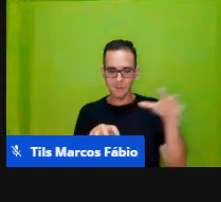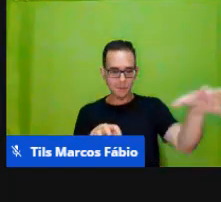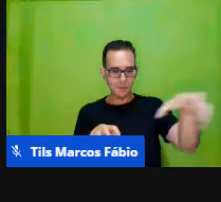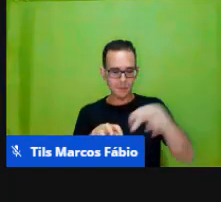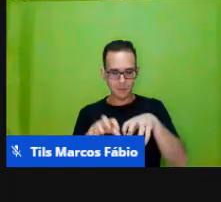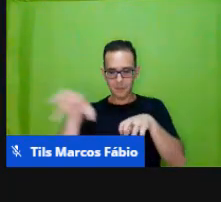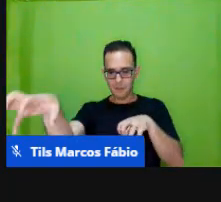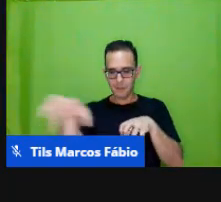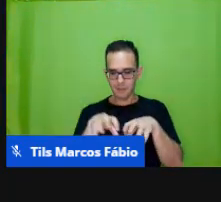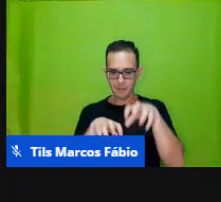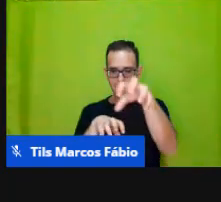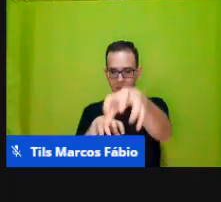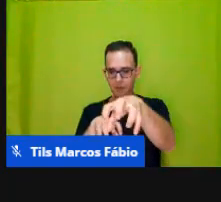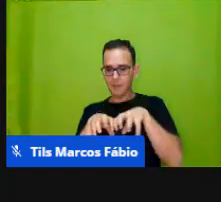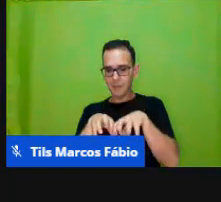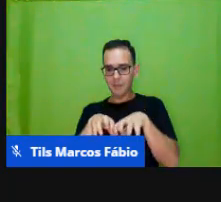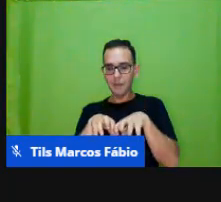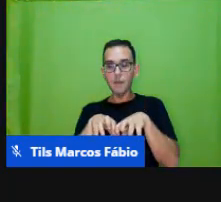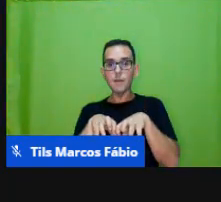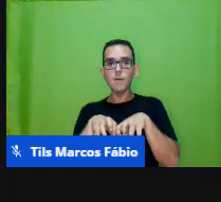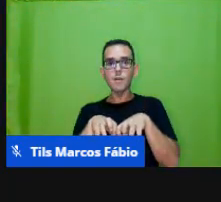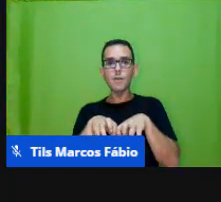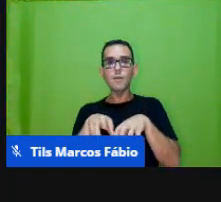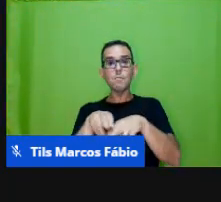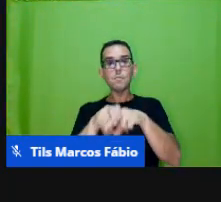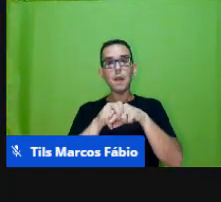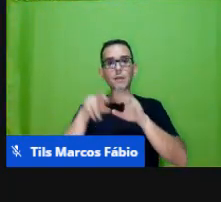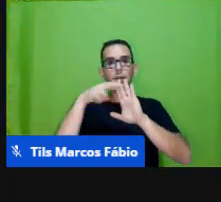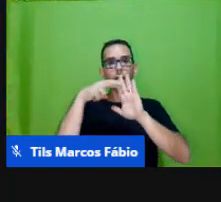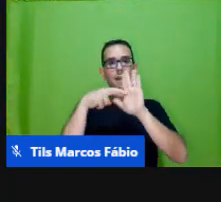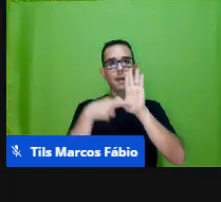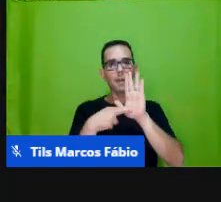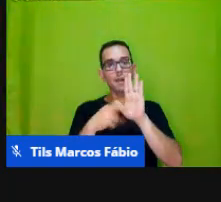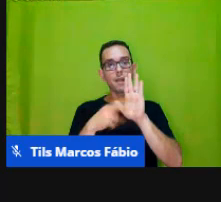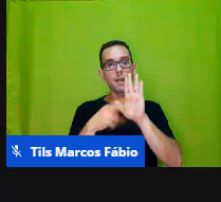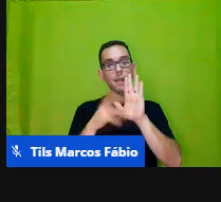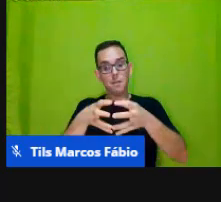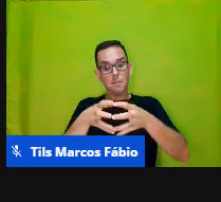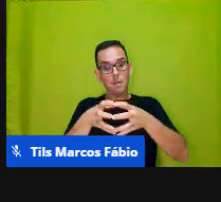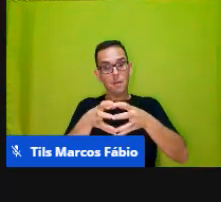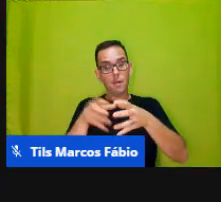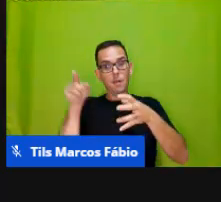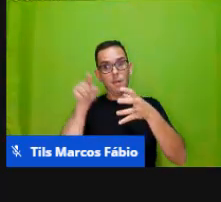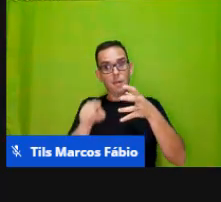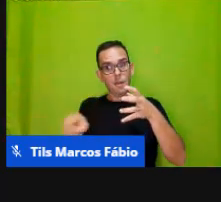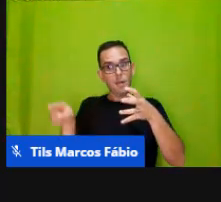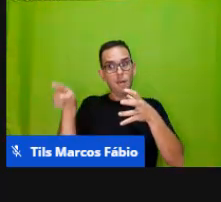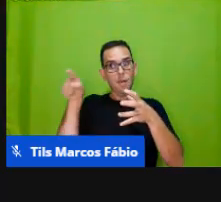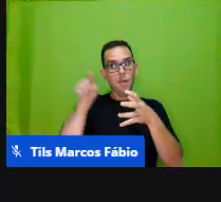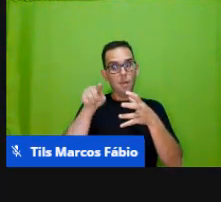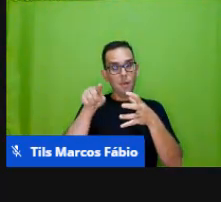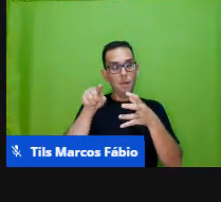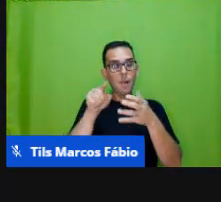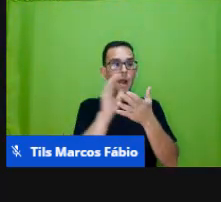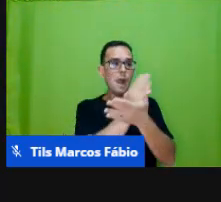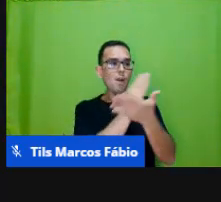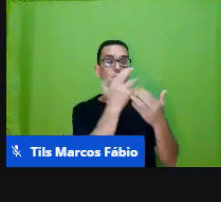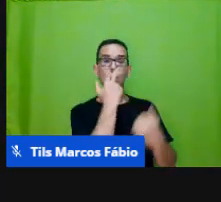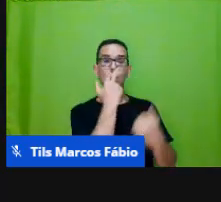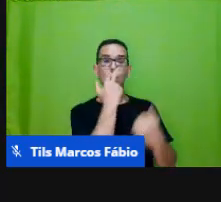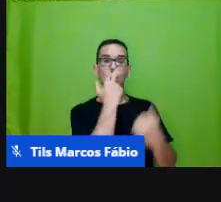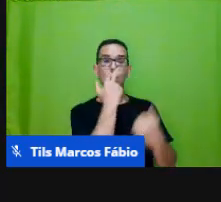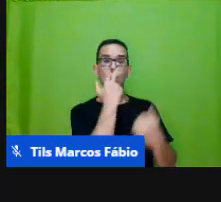pelas suas propriedades, né? Então, ele é circular, algumas vão ser coloridas,